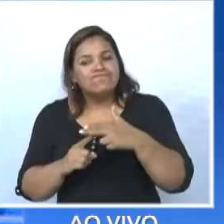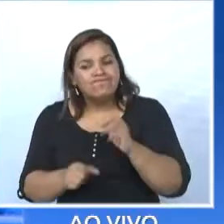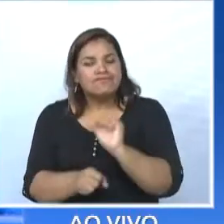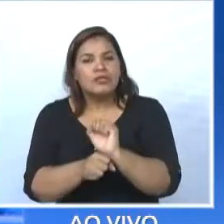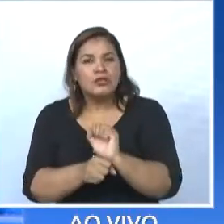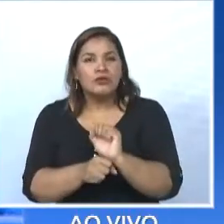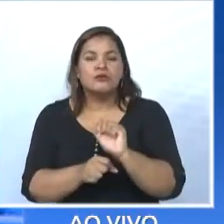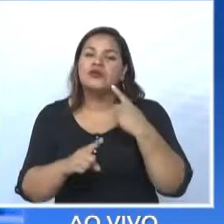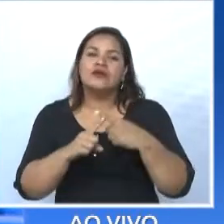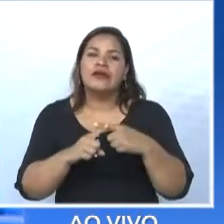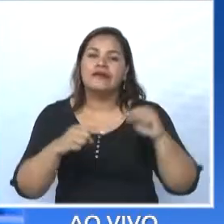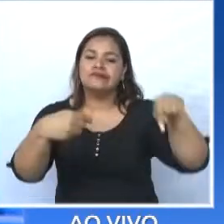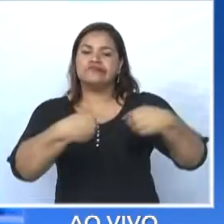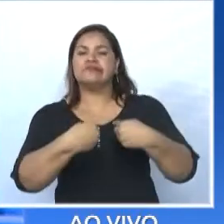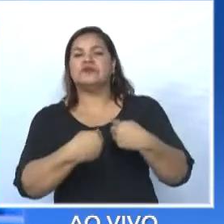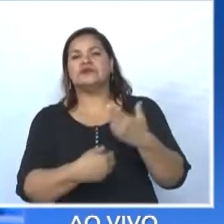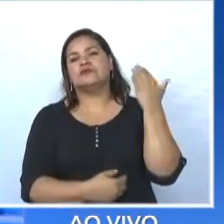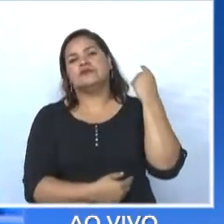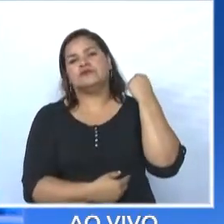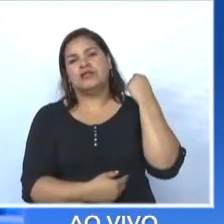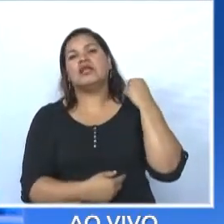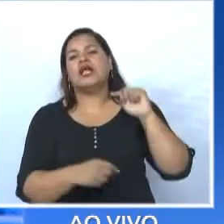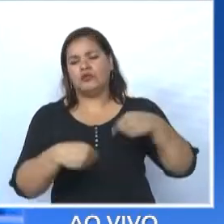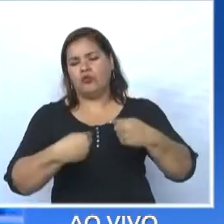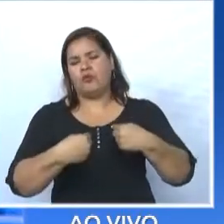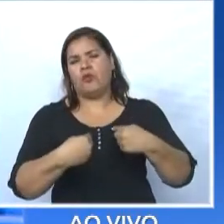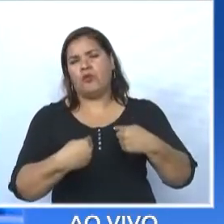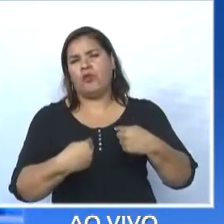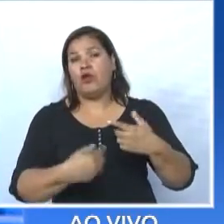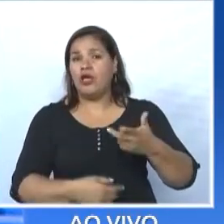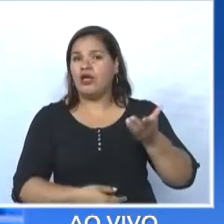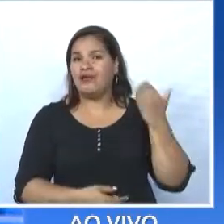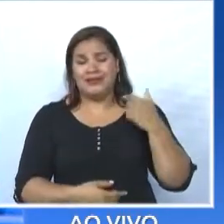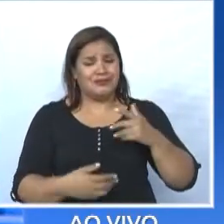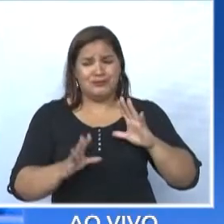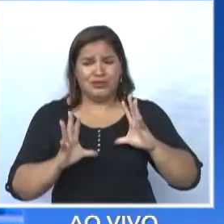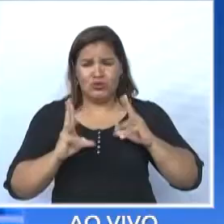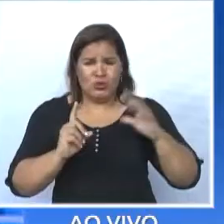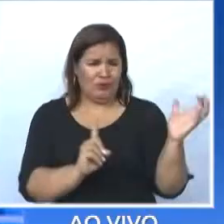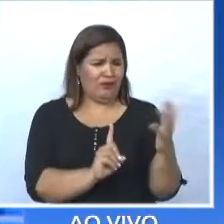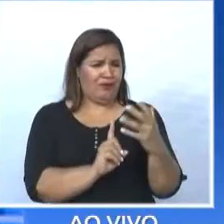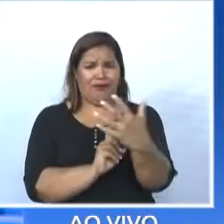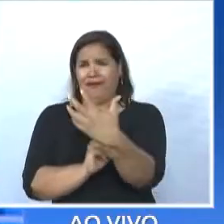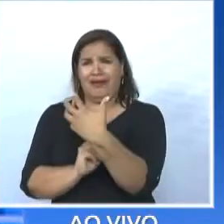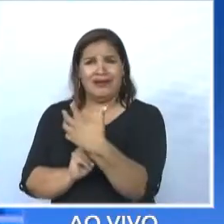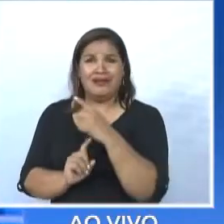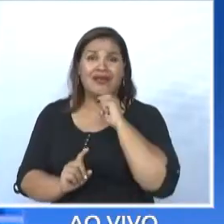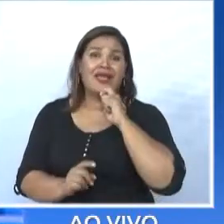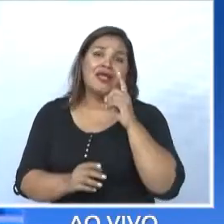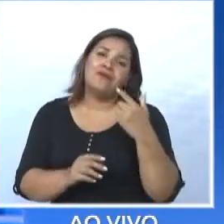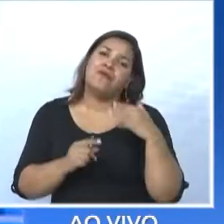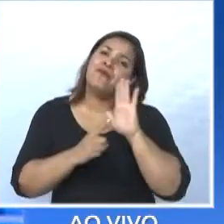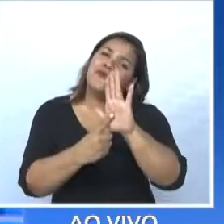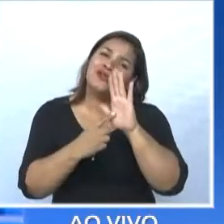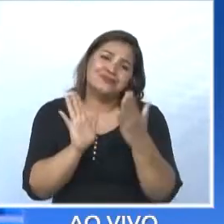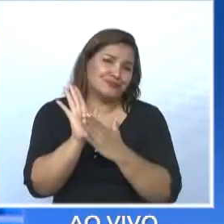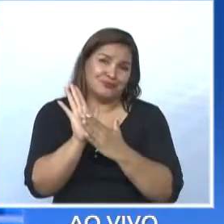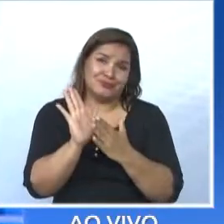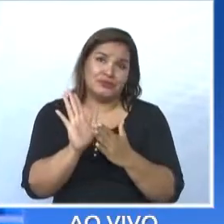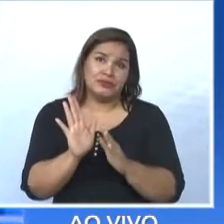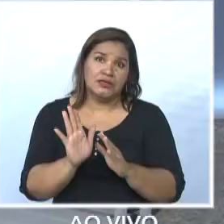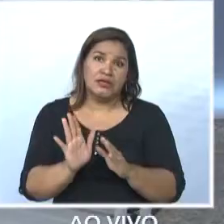recebeu lá atrás. Aliás, nós estamos sendo atacados de tudo quanto é maneira, de tudo quanto é jeito, tudo. Ninguém quer mostrar proposta. A candidata, por exemplo,